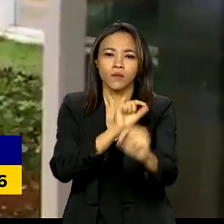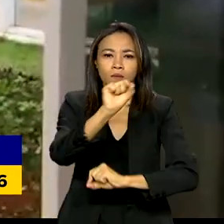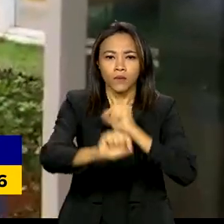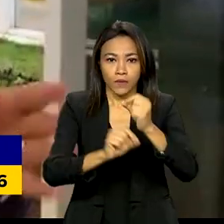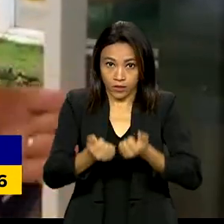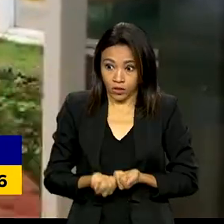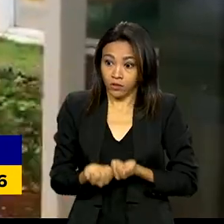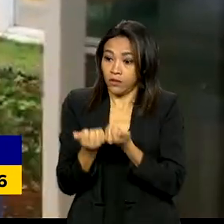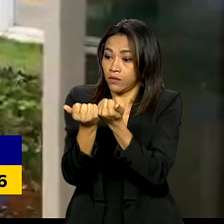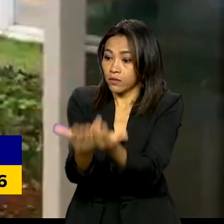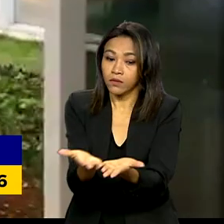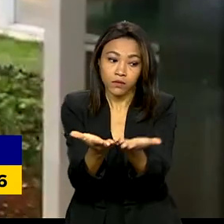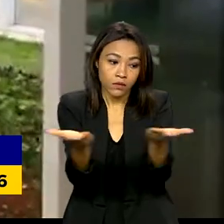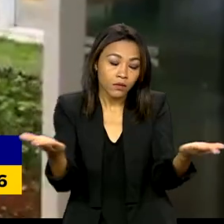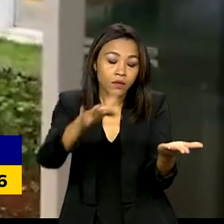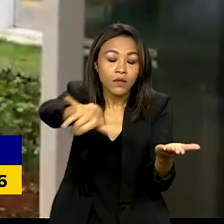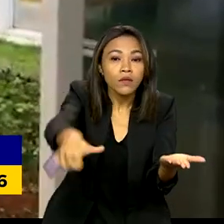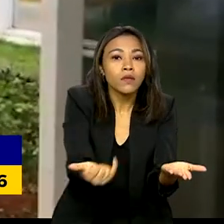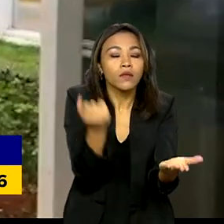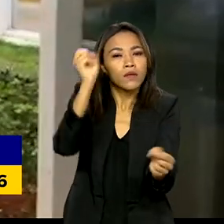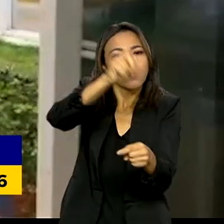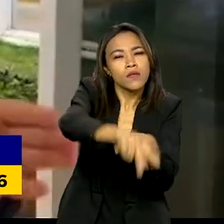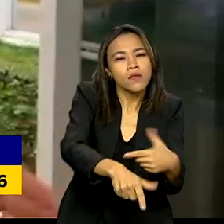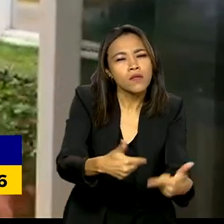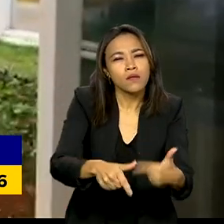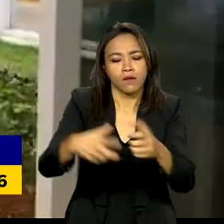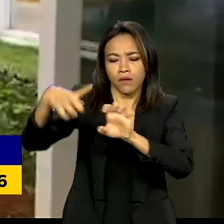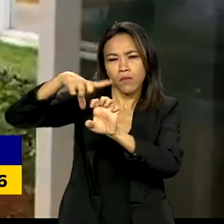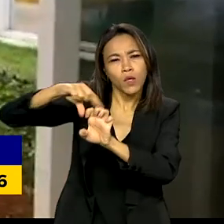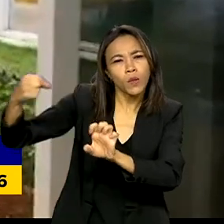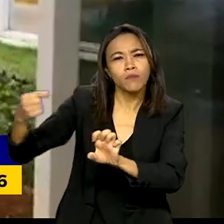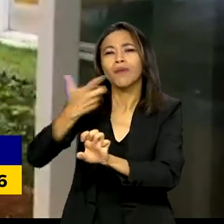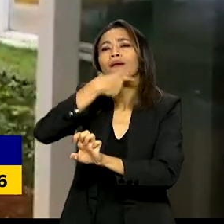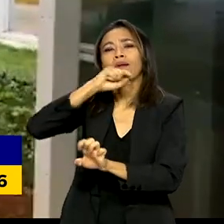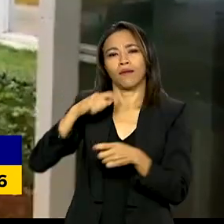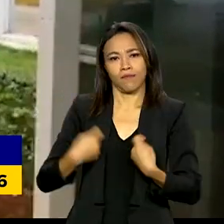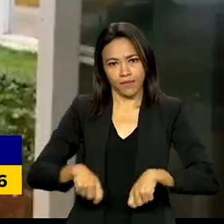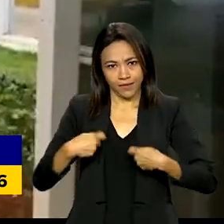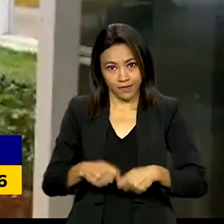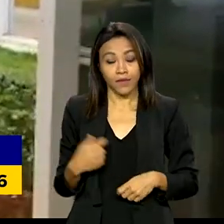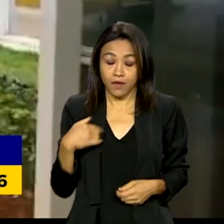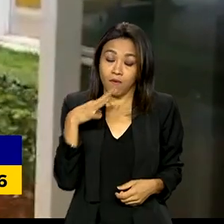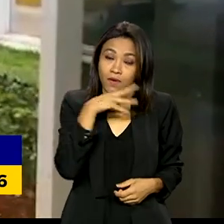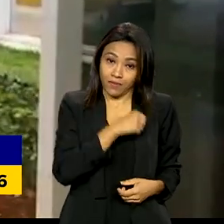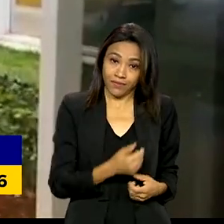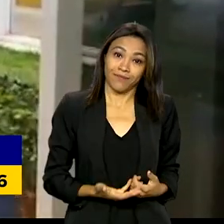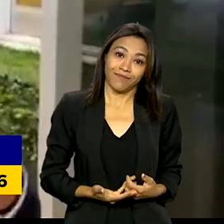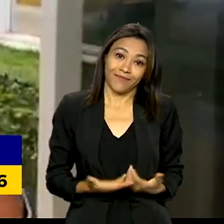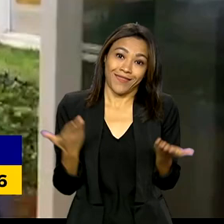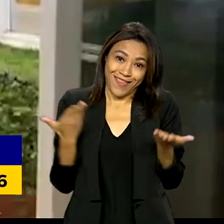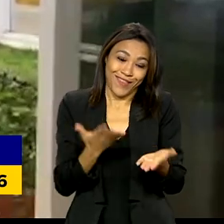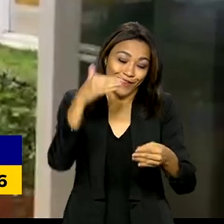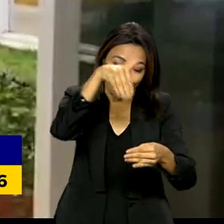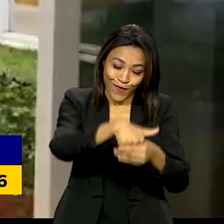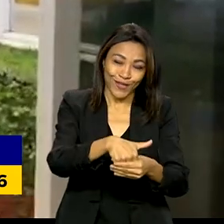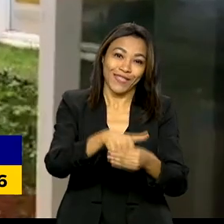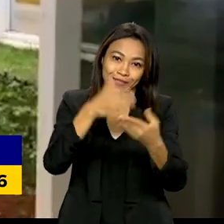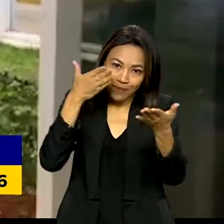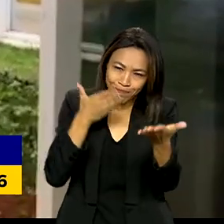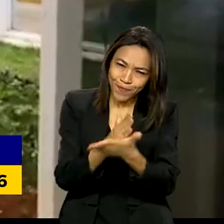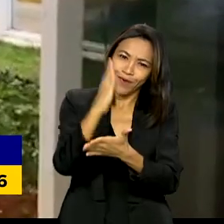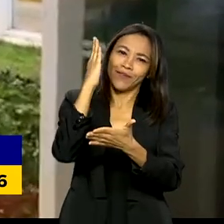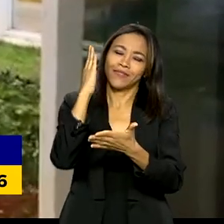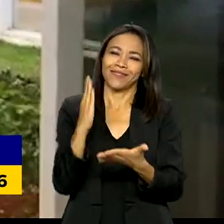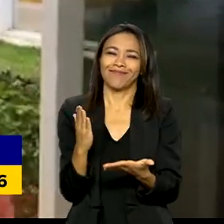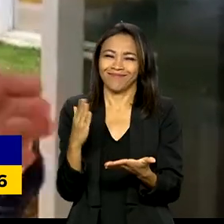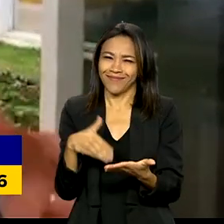oportunidade pelo emprego, pelo empreendedorismo para quem mais precisa. Eu acho que essa votação, essa aprovação,